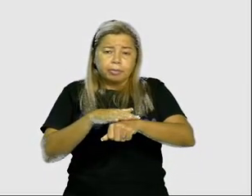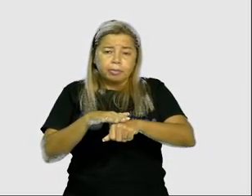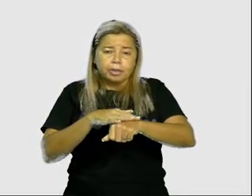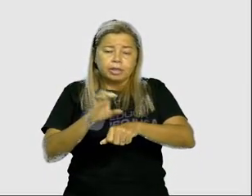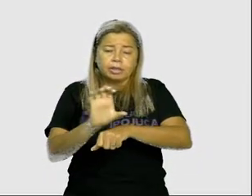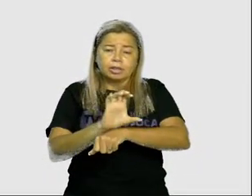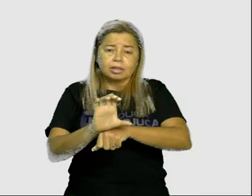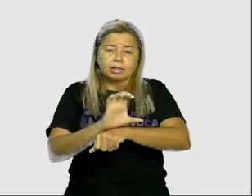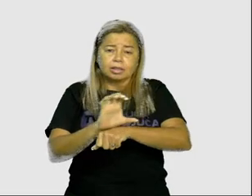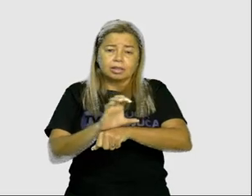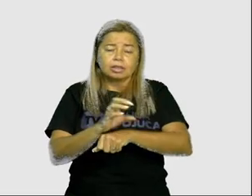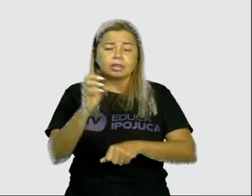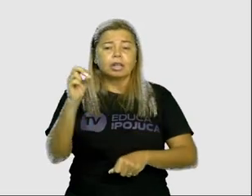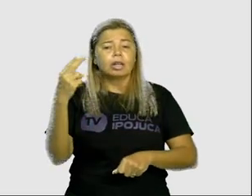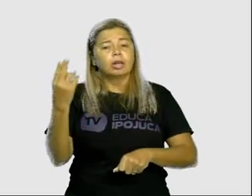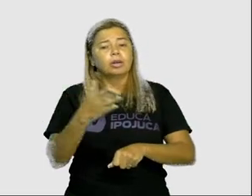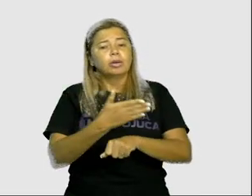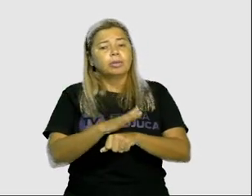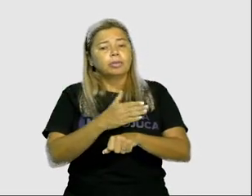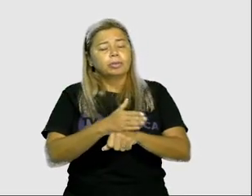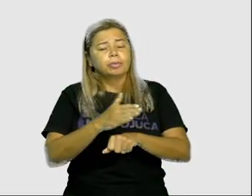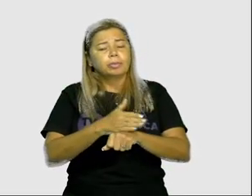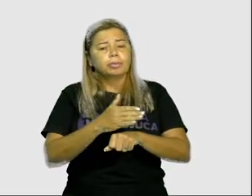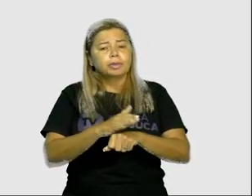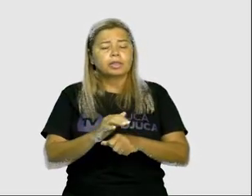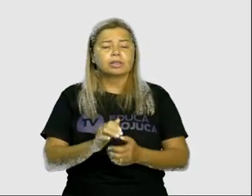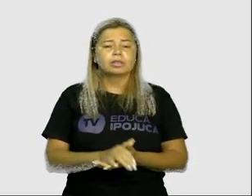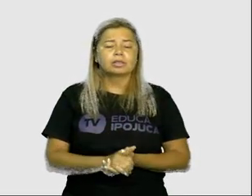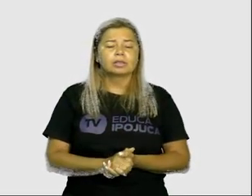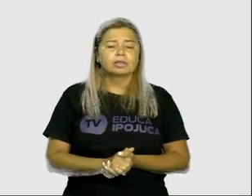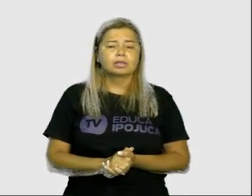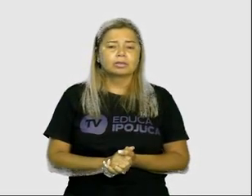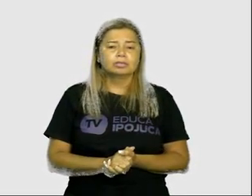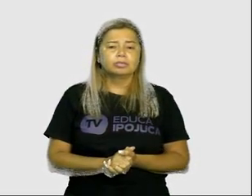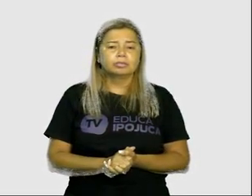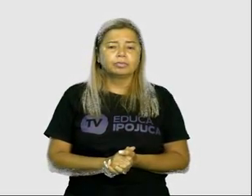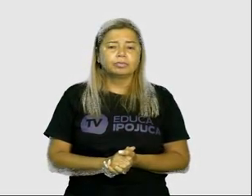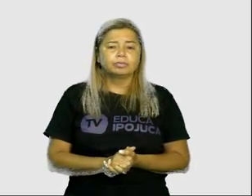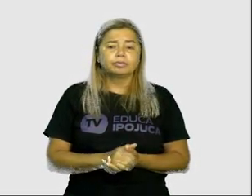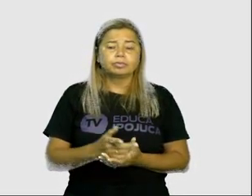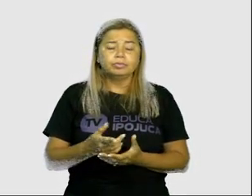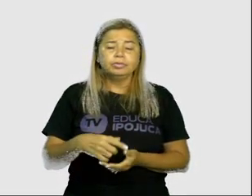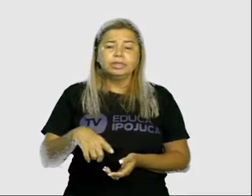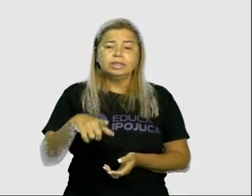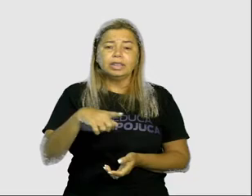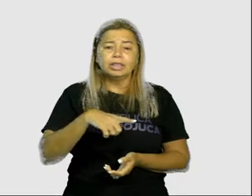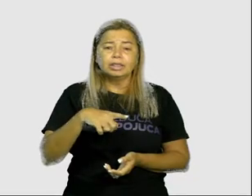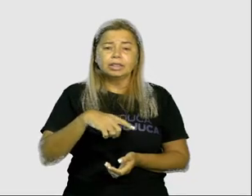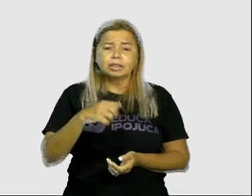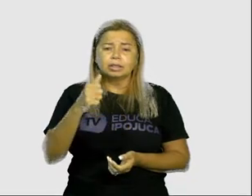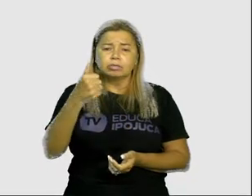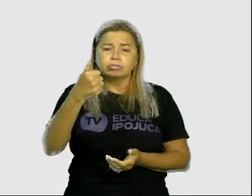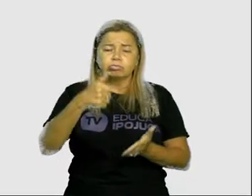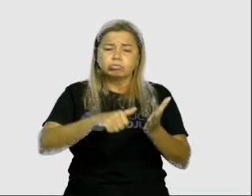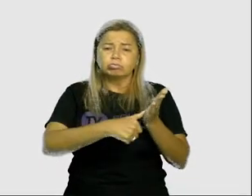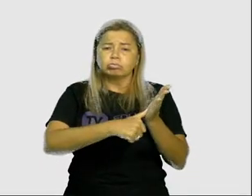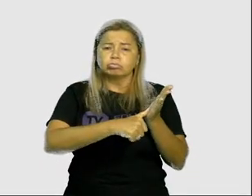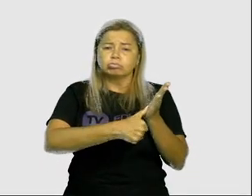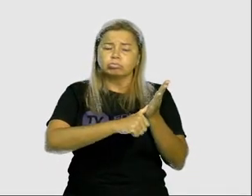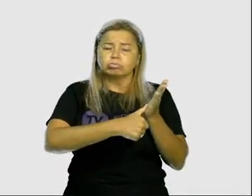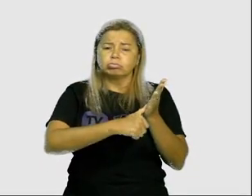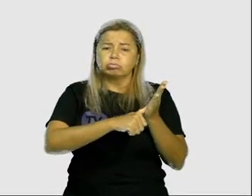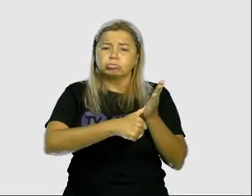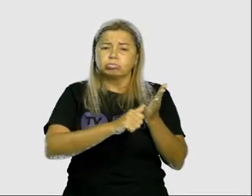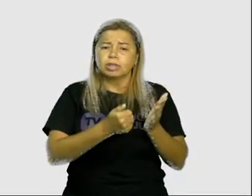na região aí, ó, da barriga. Eles têm impressões digitais. É como